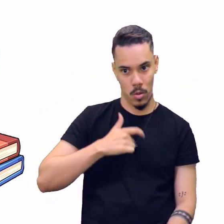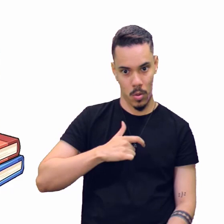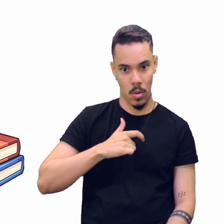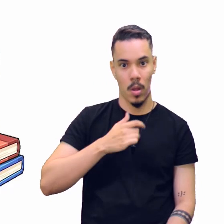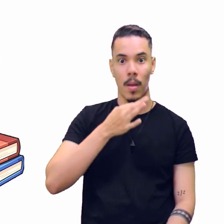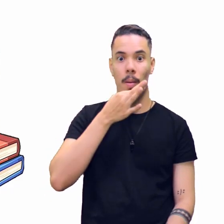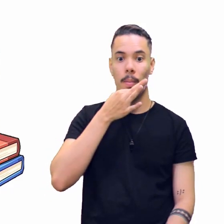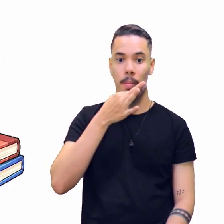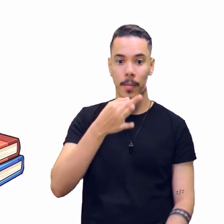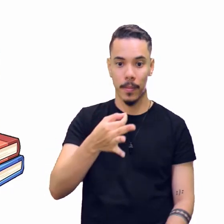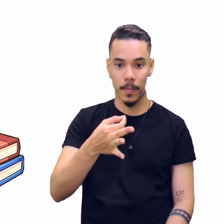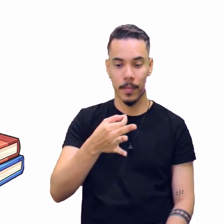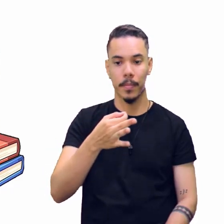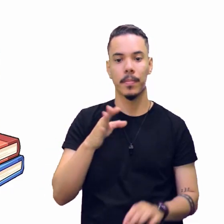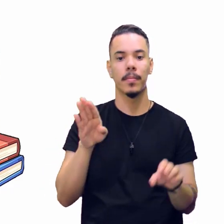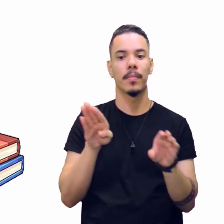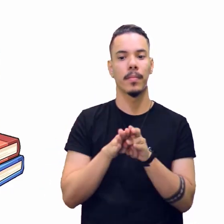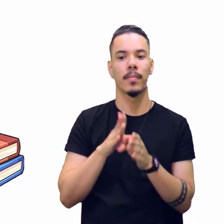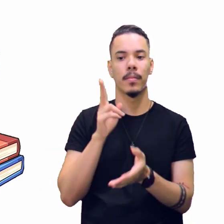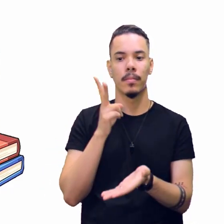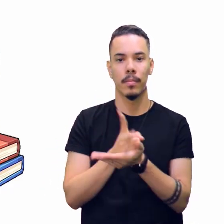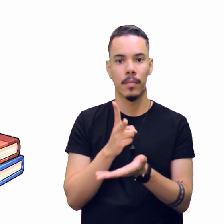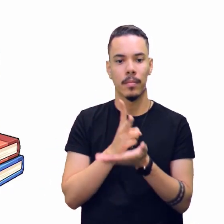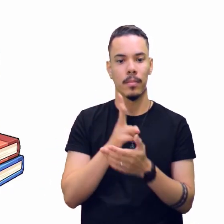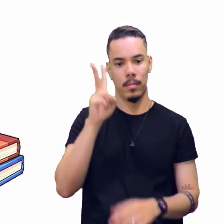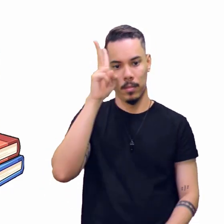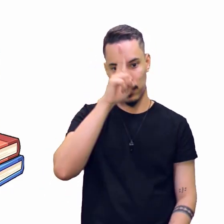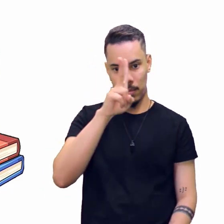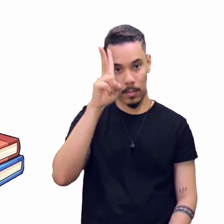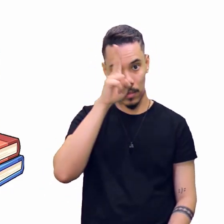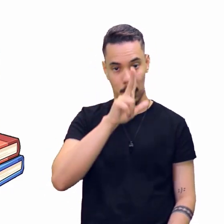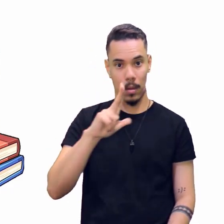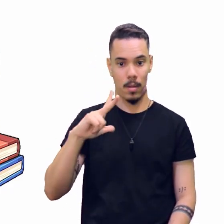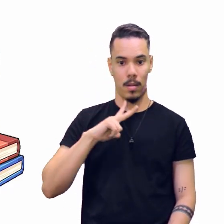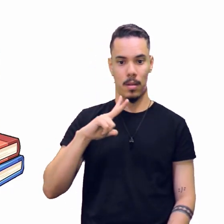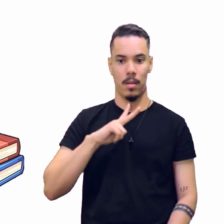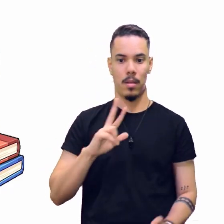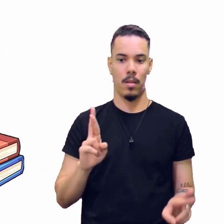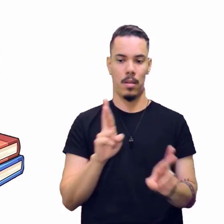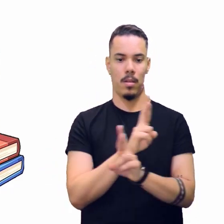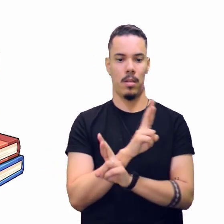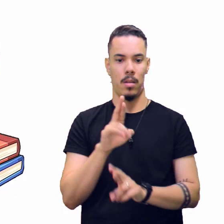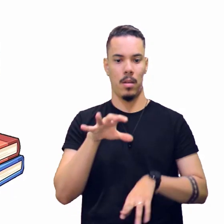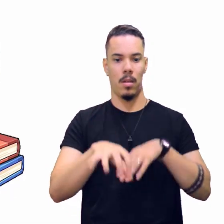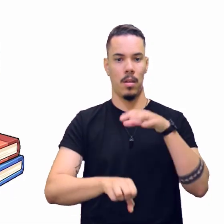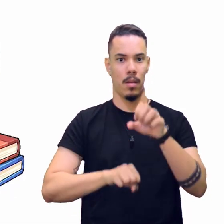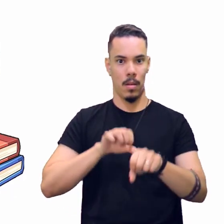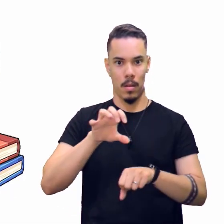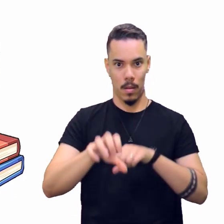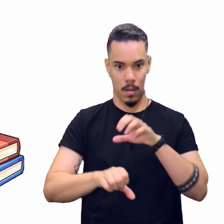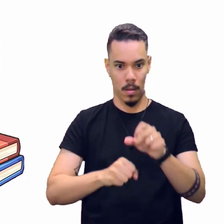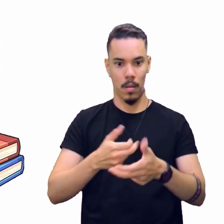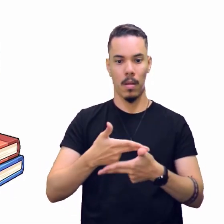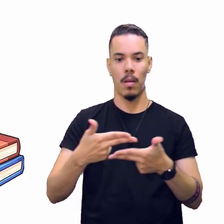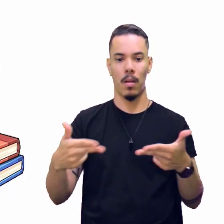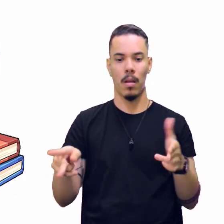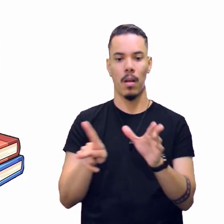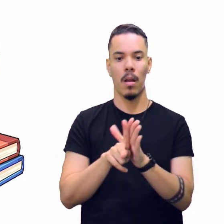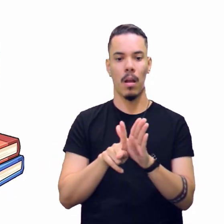opiniões e mesmas histórias pessoais relacionadas à busca por fontes e